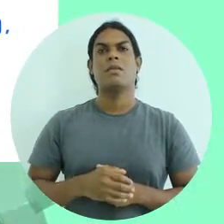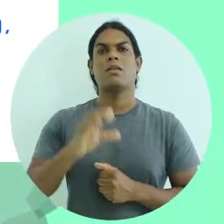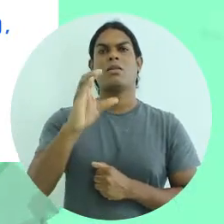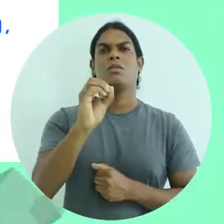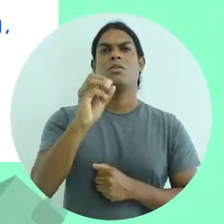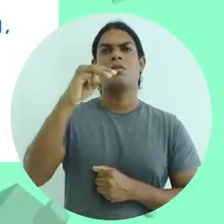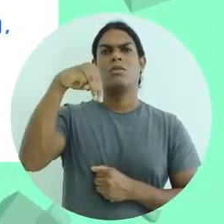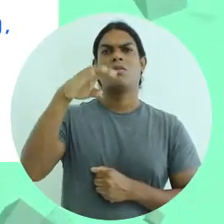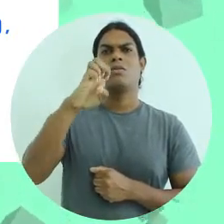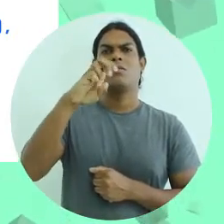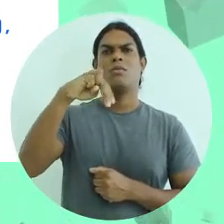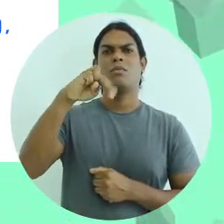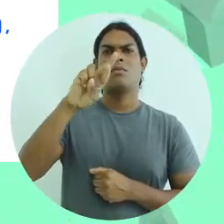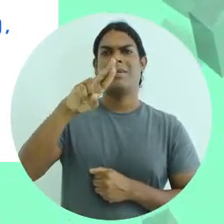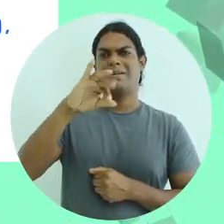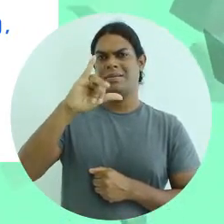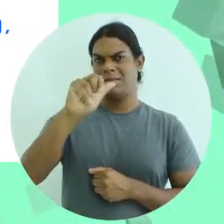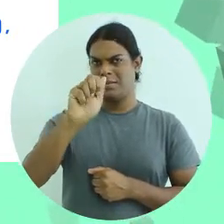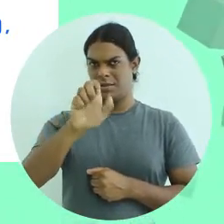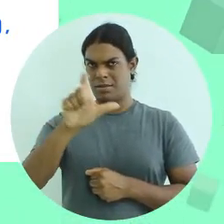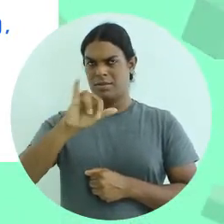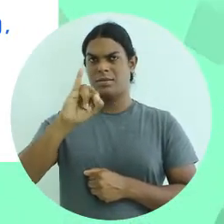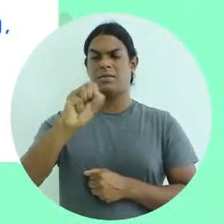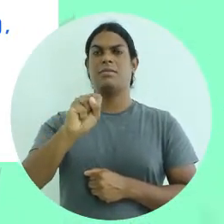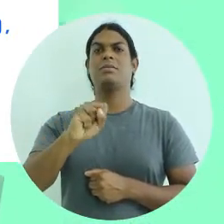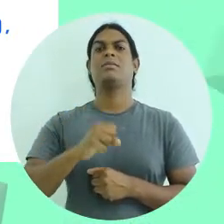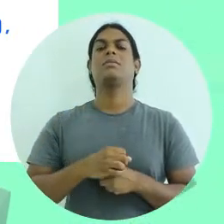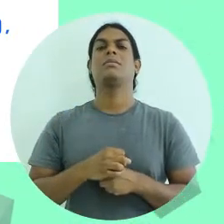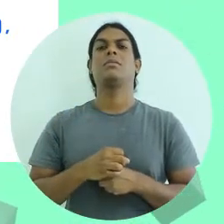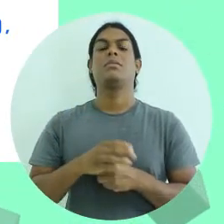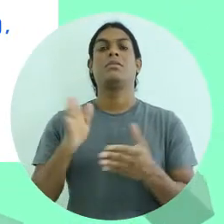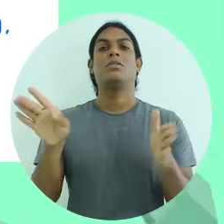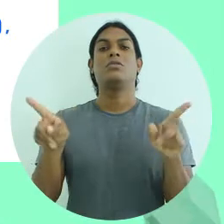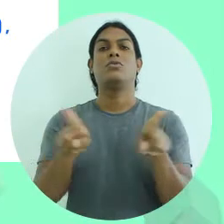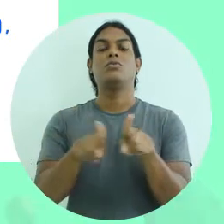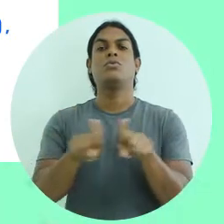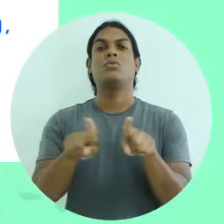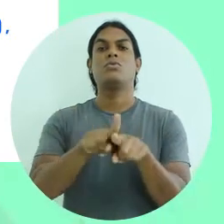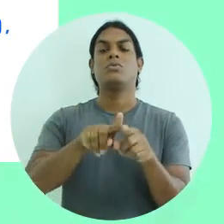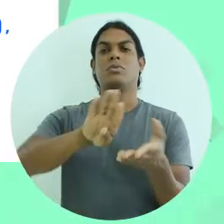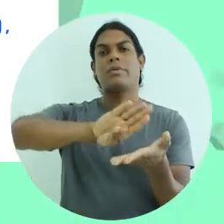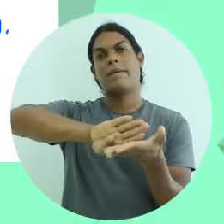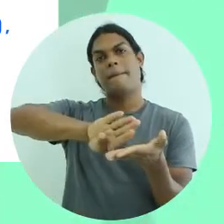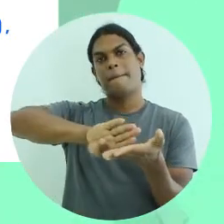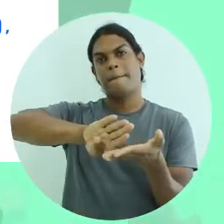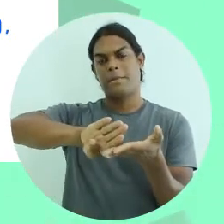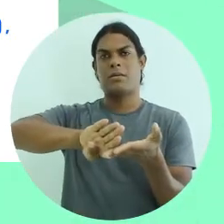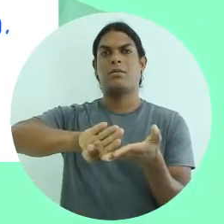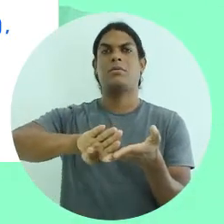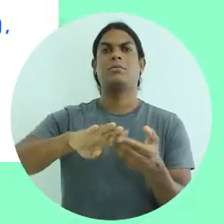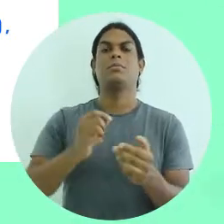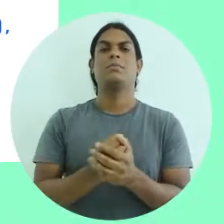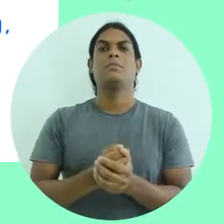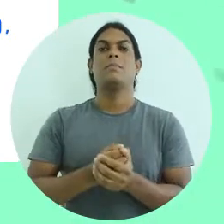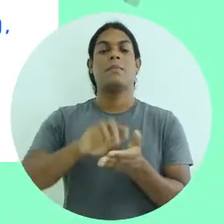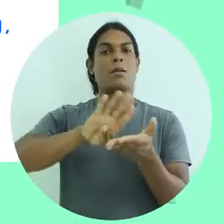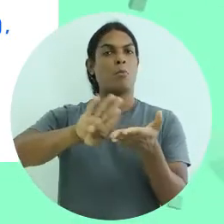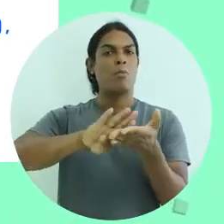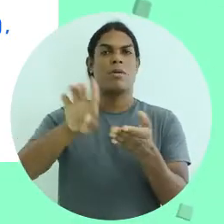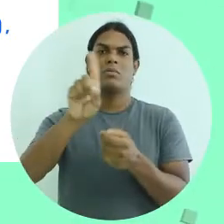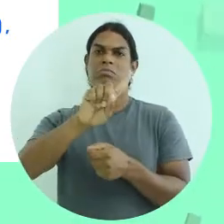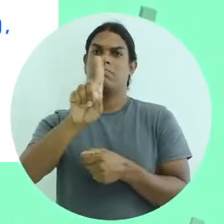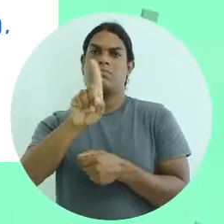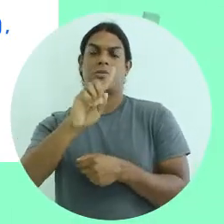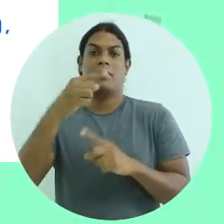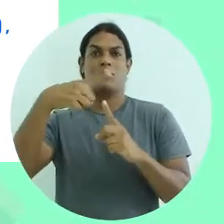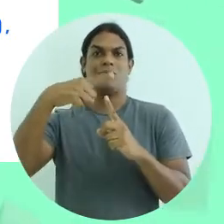créditos comerciais são os financiamentos obtidos junto ao sistema bancário comercial. Bancos que não são necessariamente